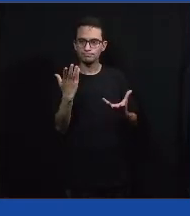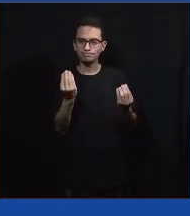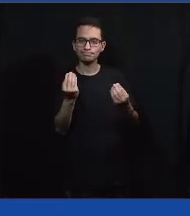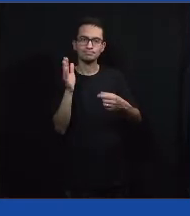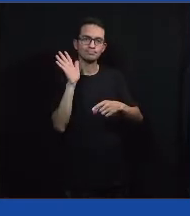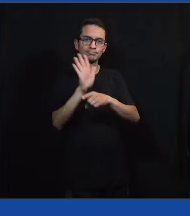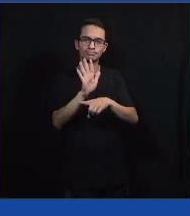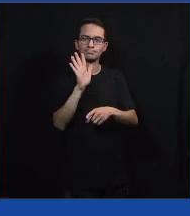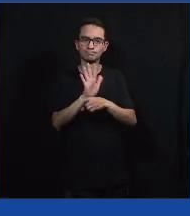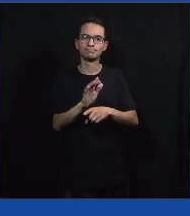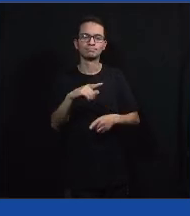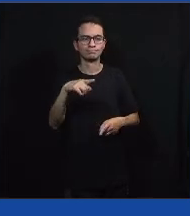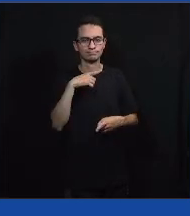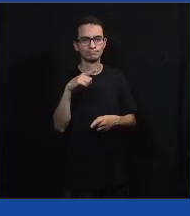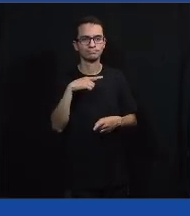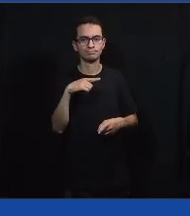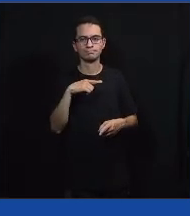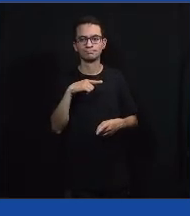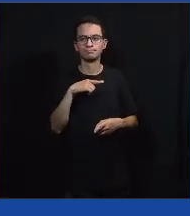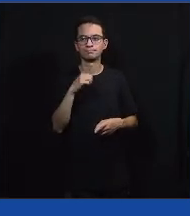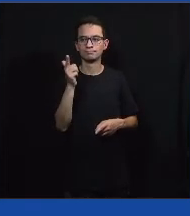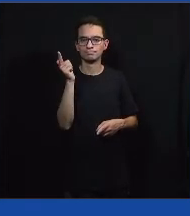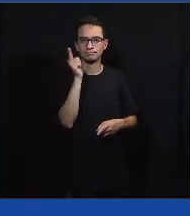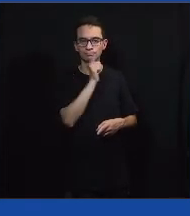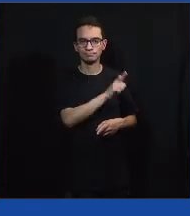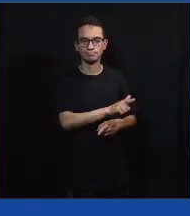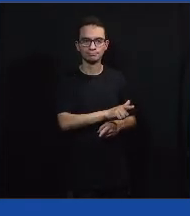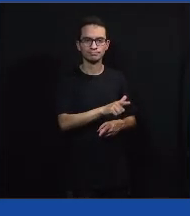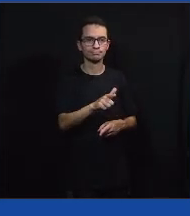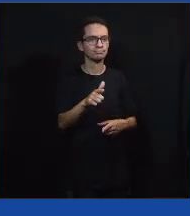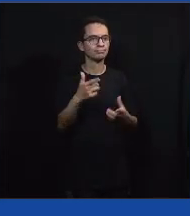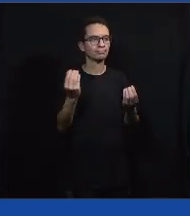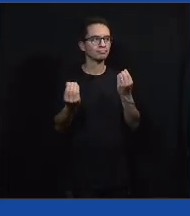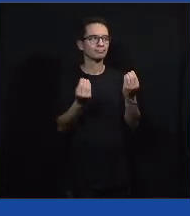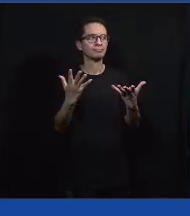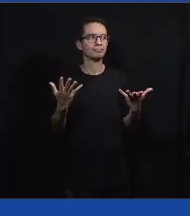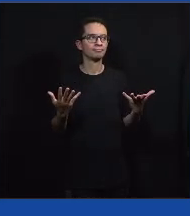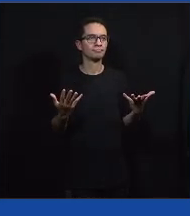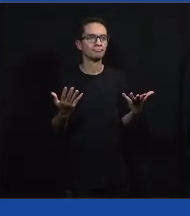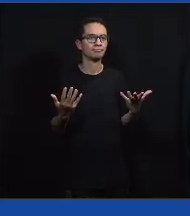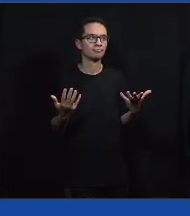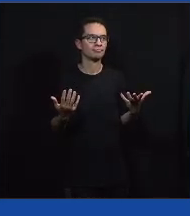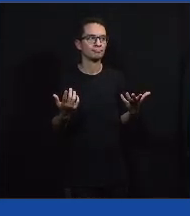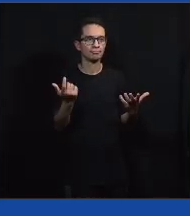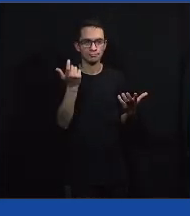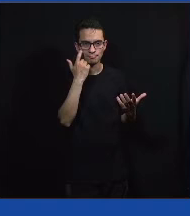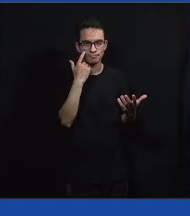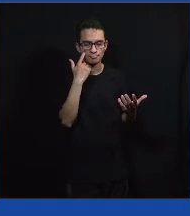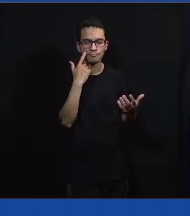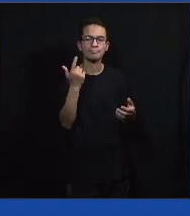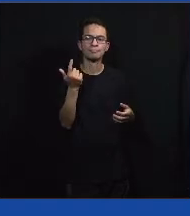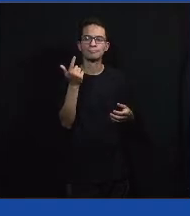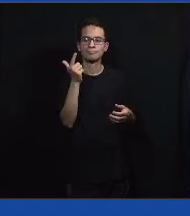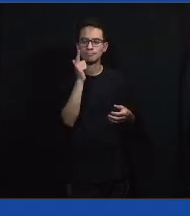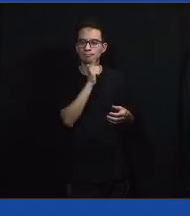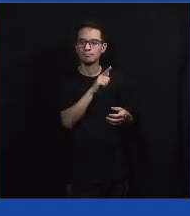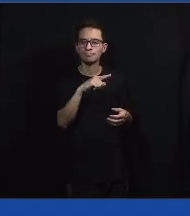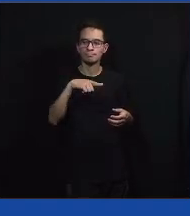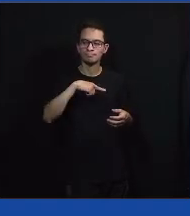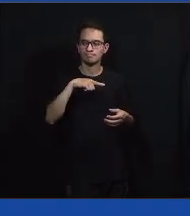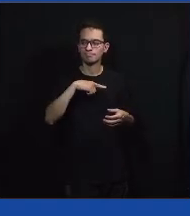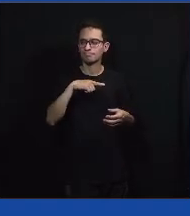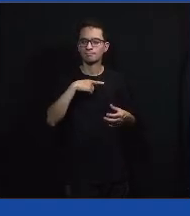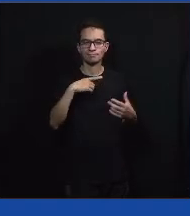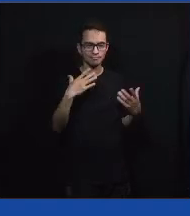seus colegas que não têm acesso. Então, é um movimento super bacana também que eu acho que pode estar em todos os âmbitos, todos